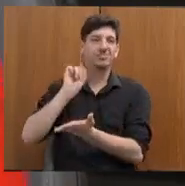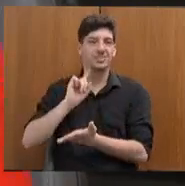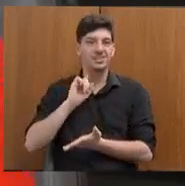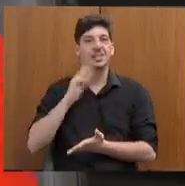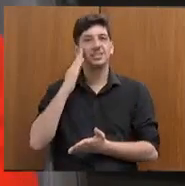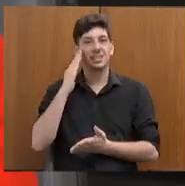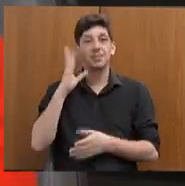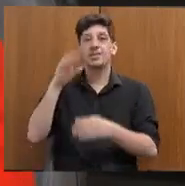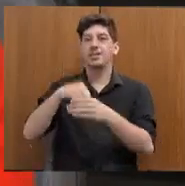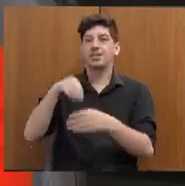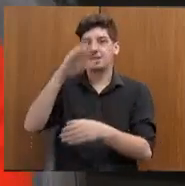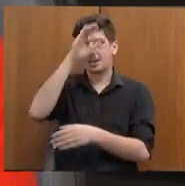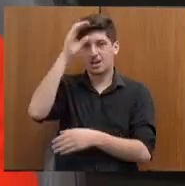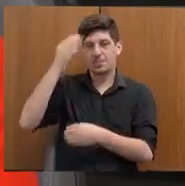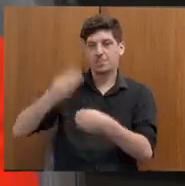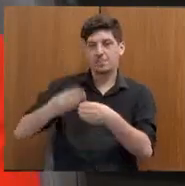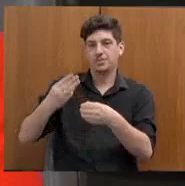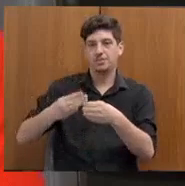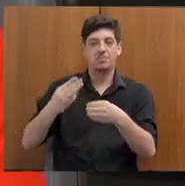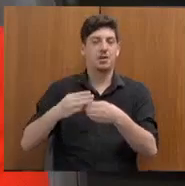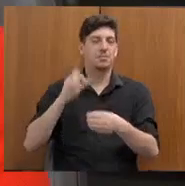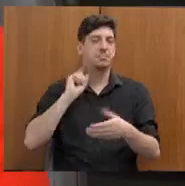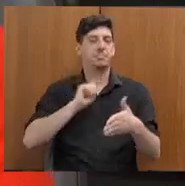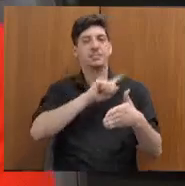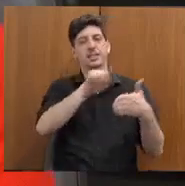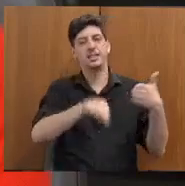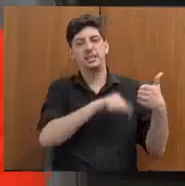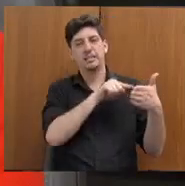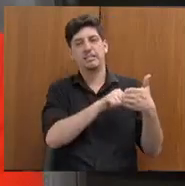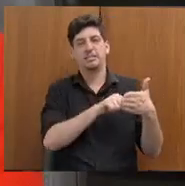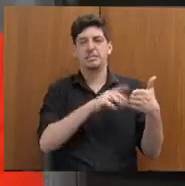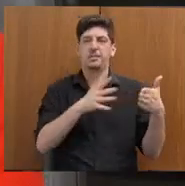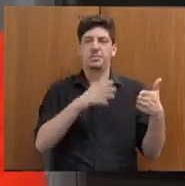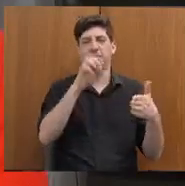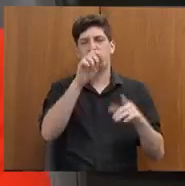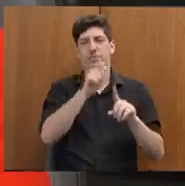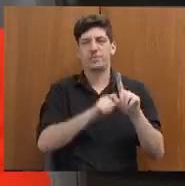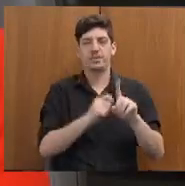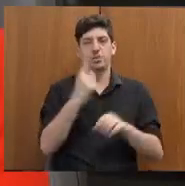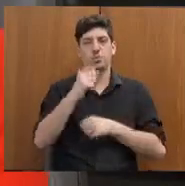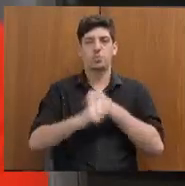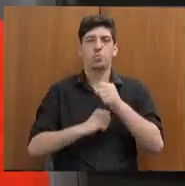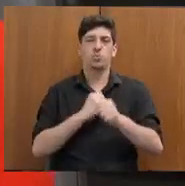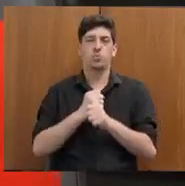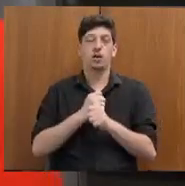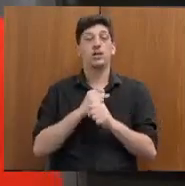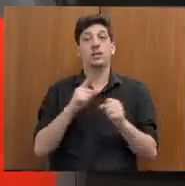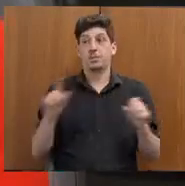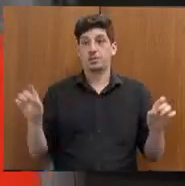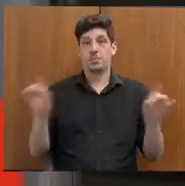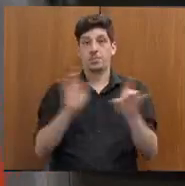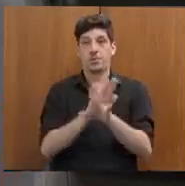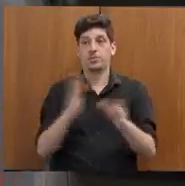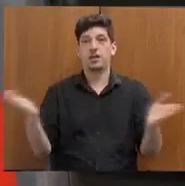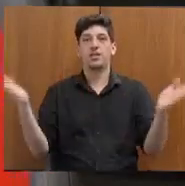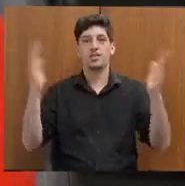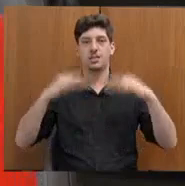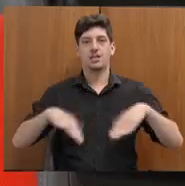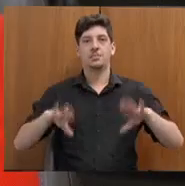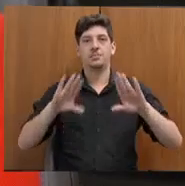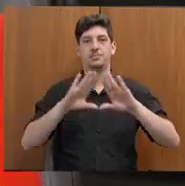municipais, nós queremos discutir por toda Minas Gerais durante nove meses, um ano, e a gente trazer para cá fruto desse debate,